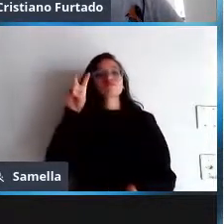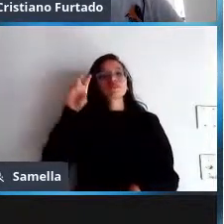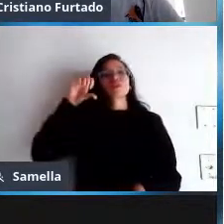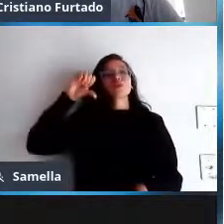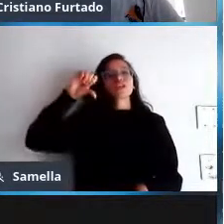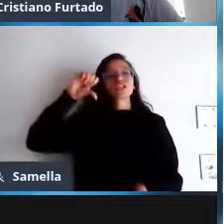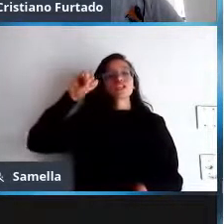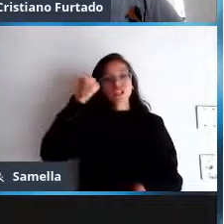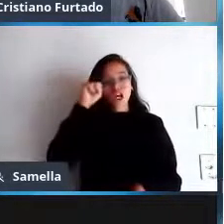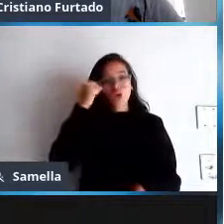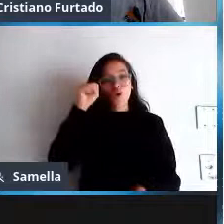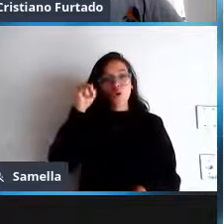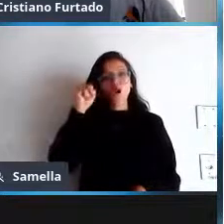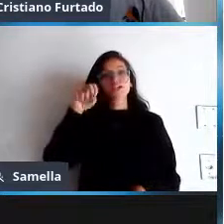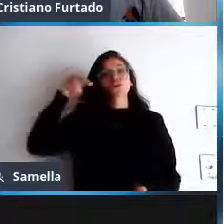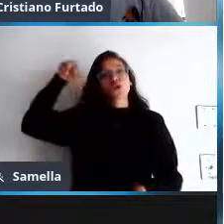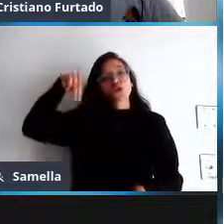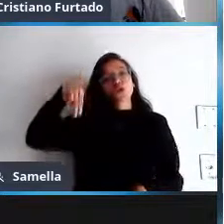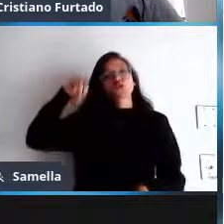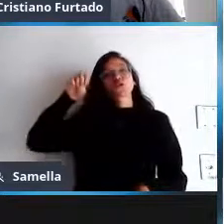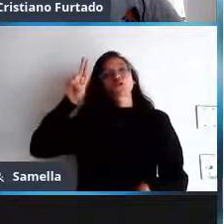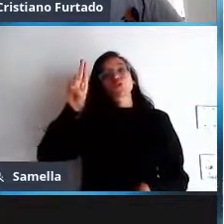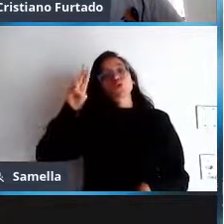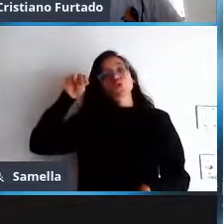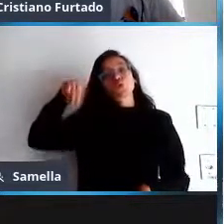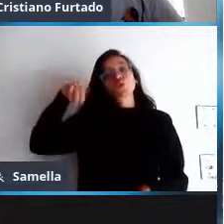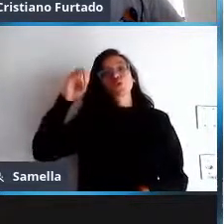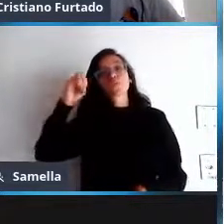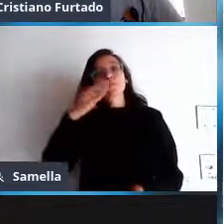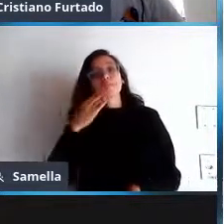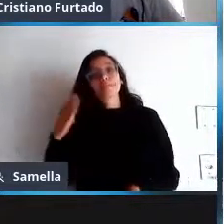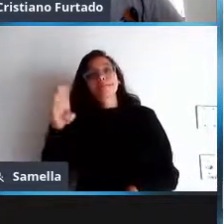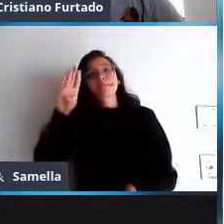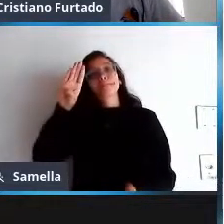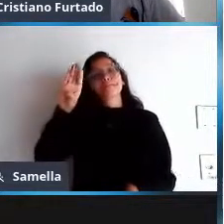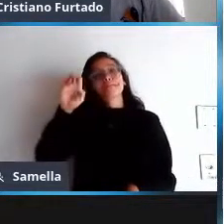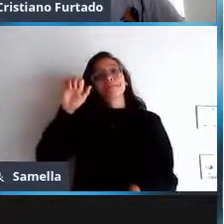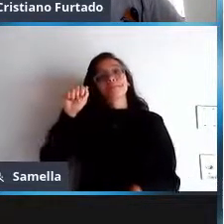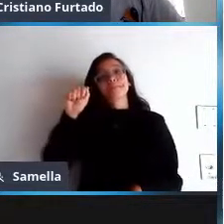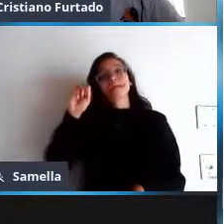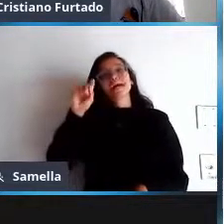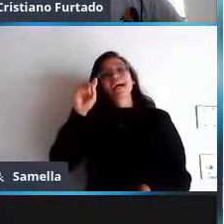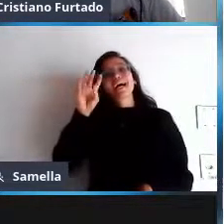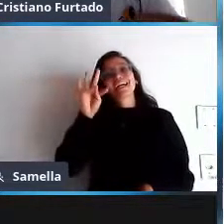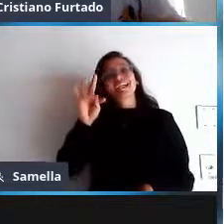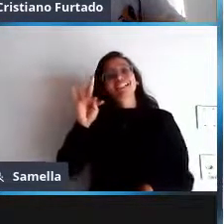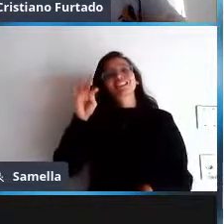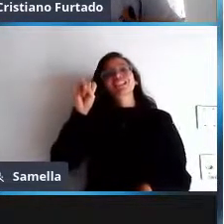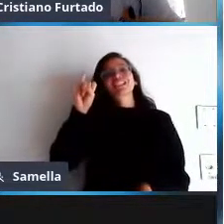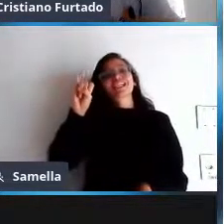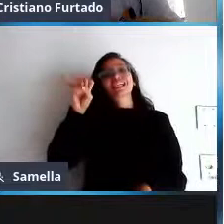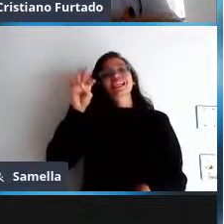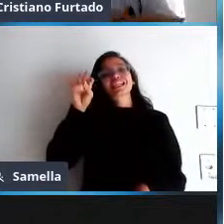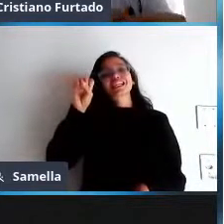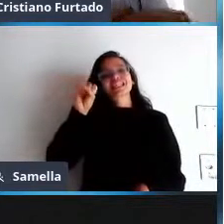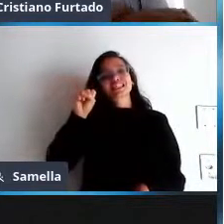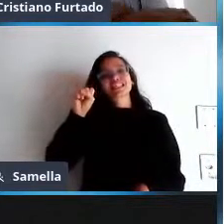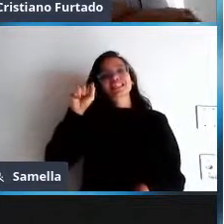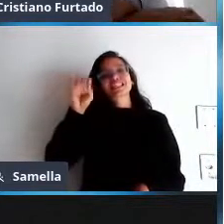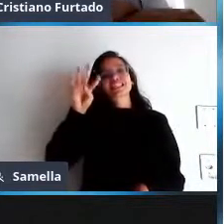Nuno Batista Nuno está aí presente Nuno Batista se o Nuno Batista não responder